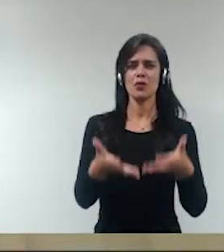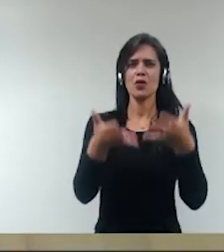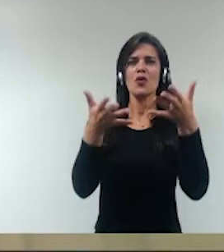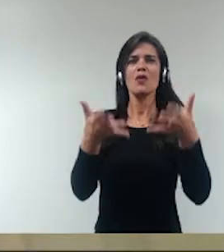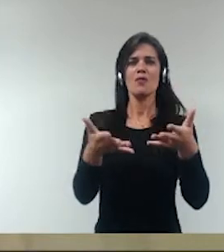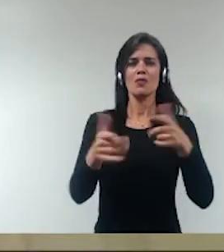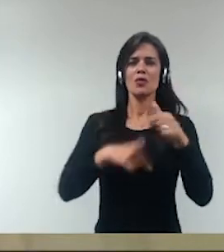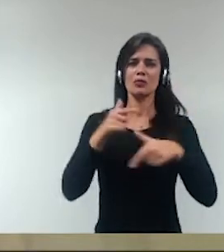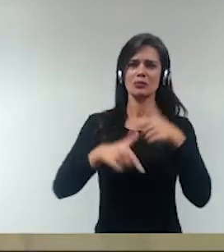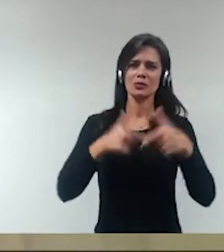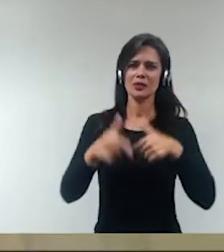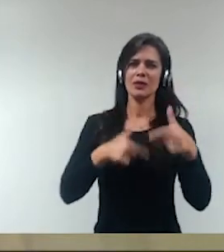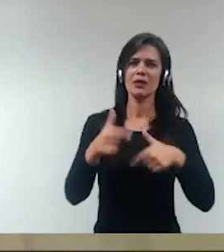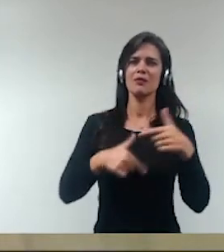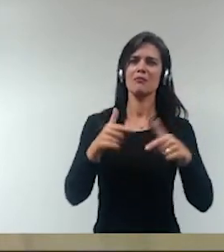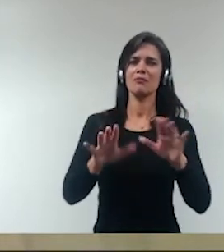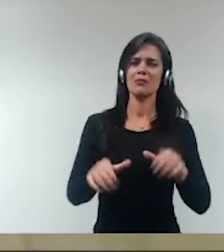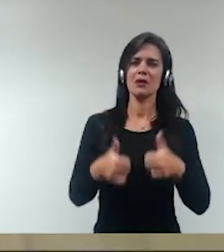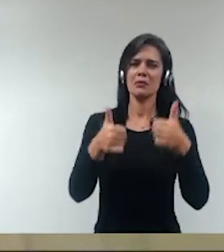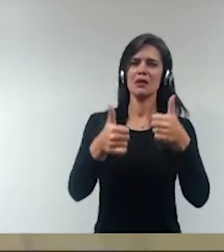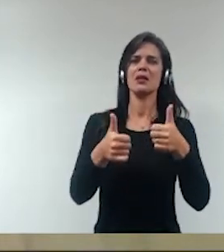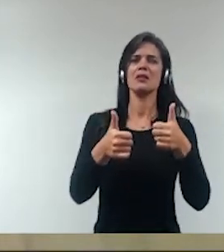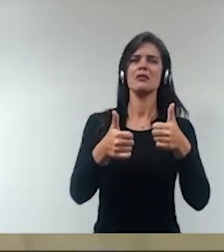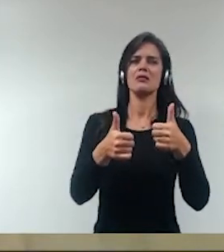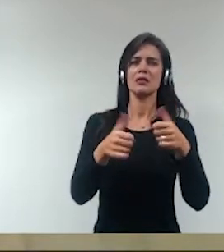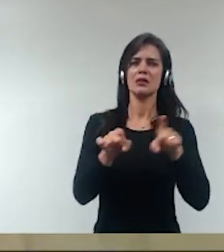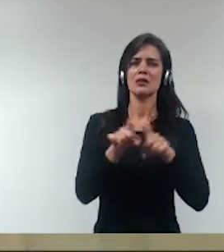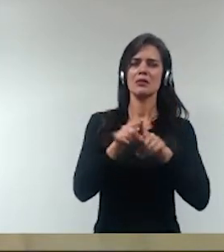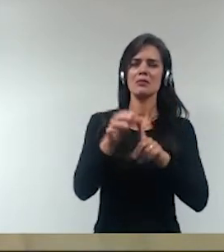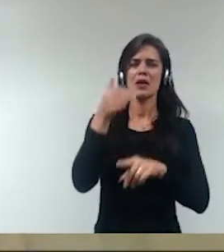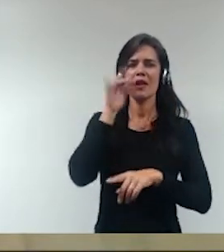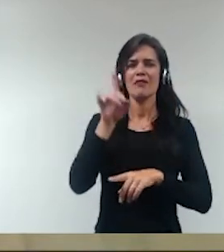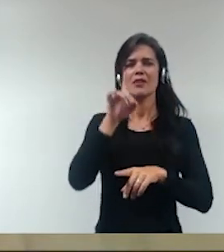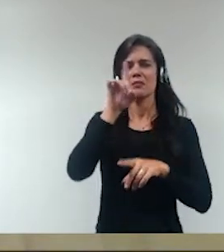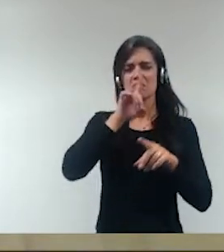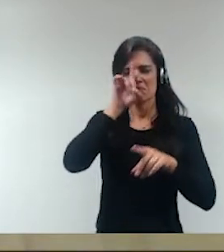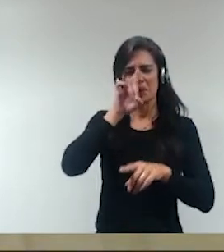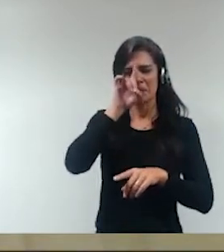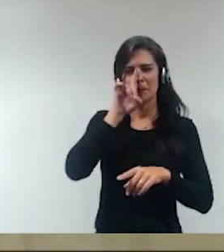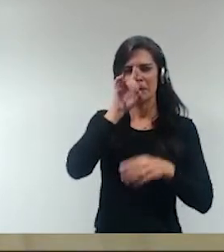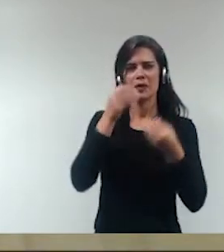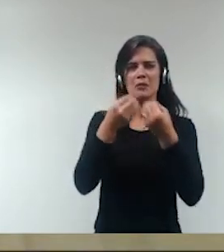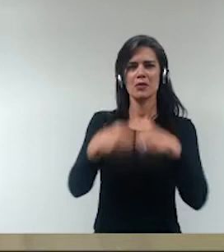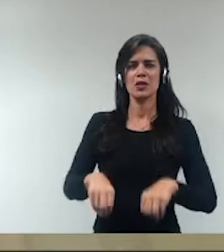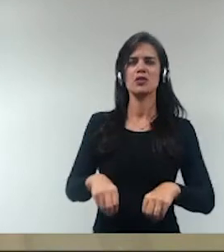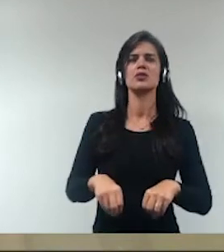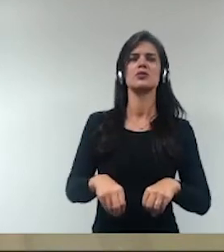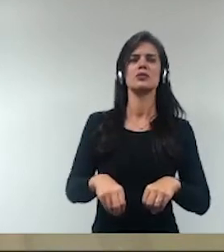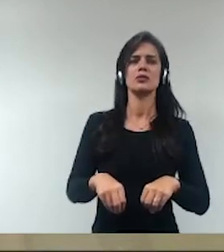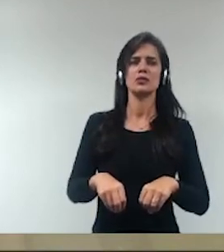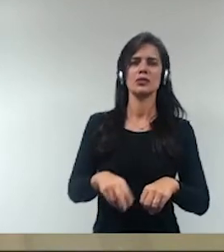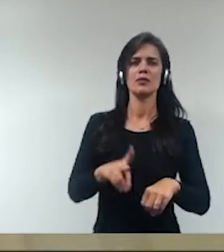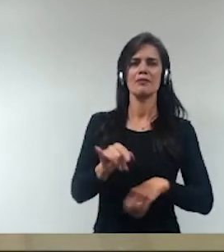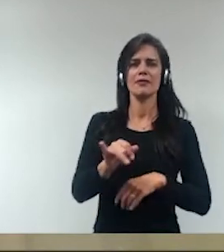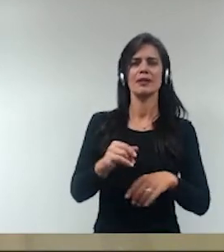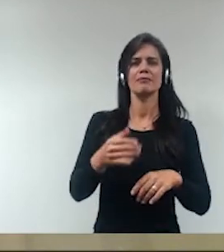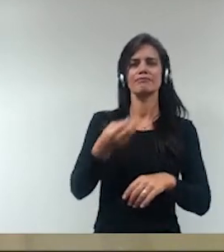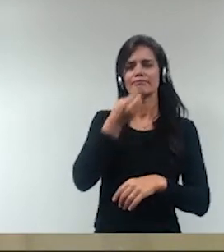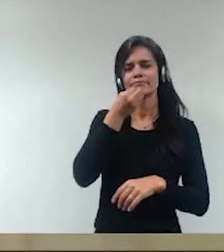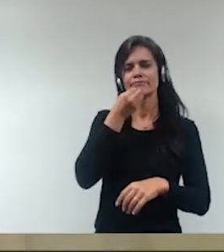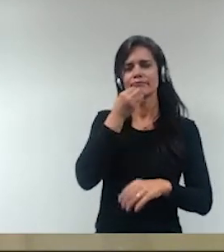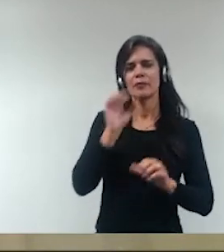eficiente e efetiva análise e gestão de riscos, decorrente da implementação, monitoramento e execução das políticas públicas, né?